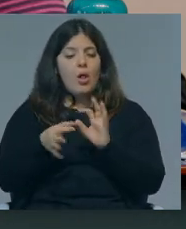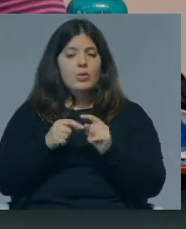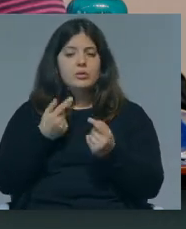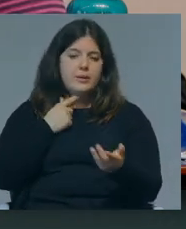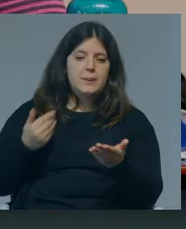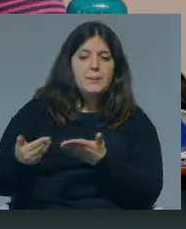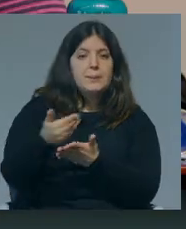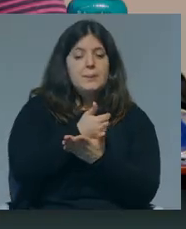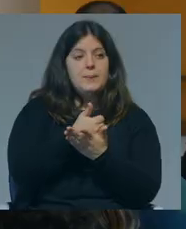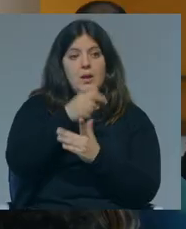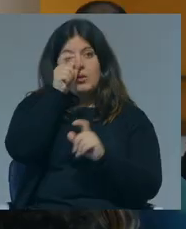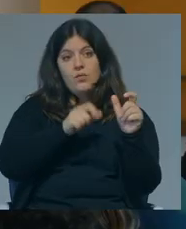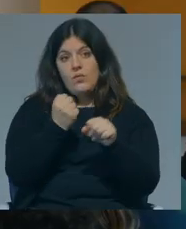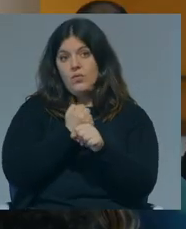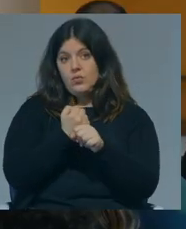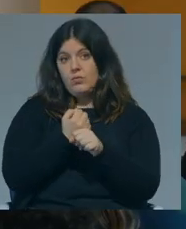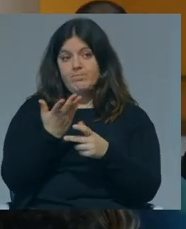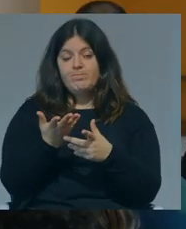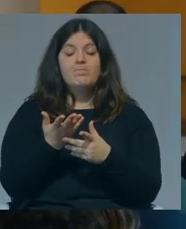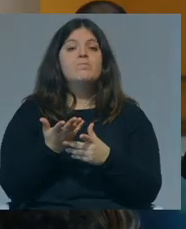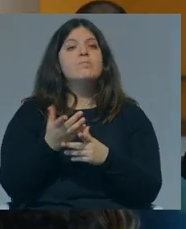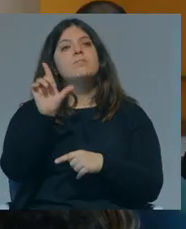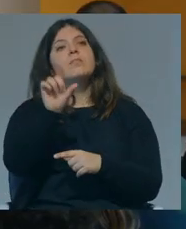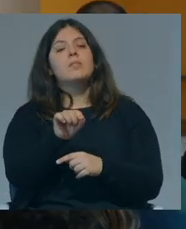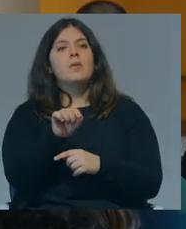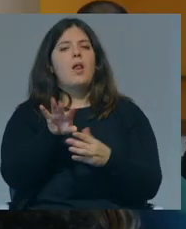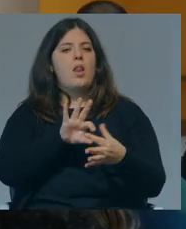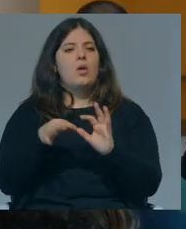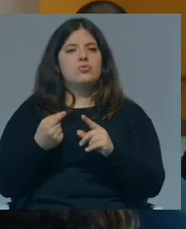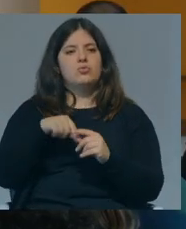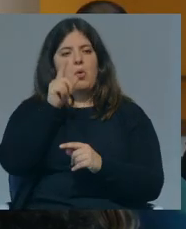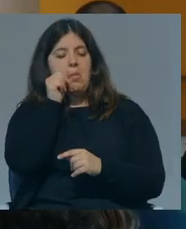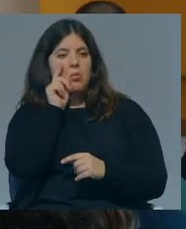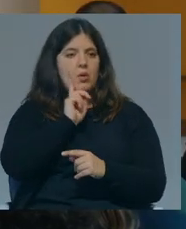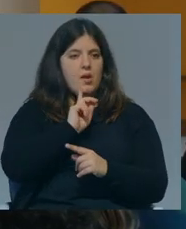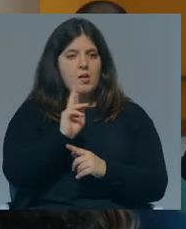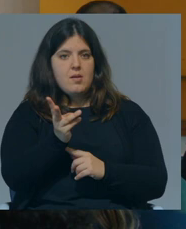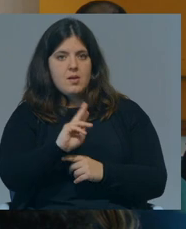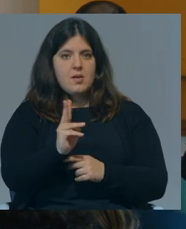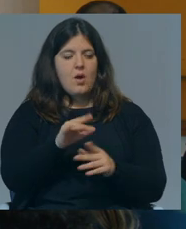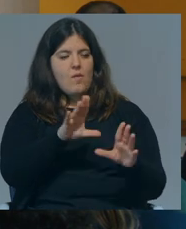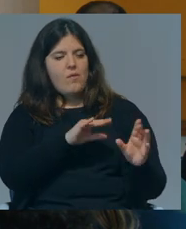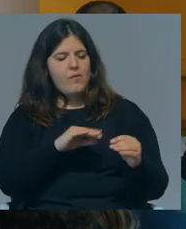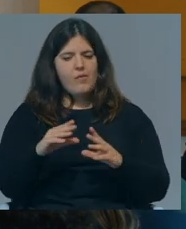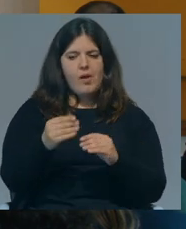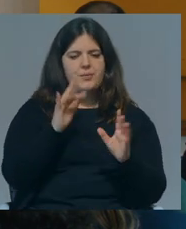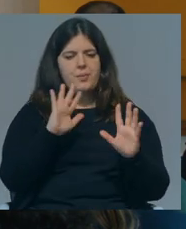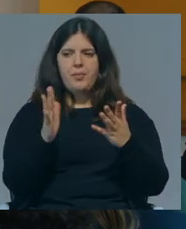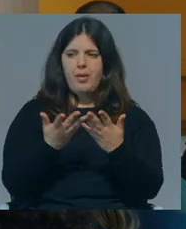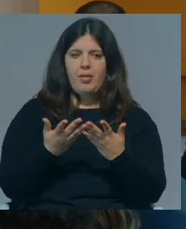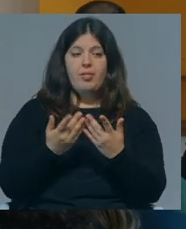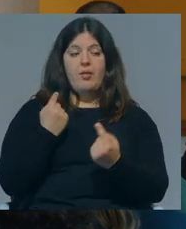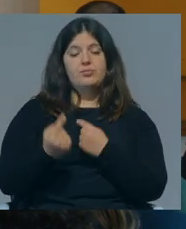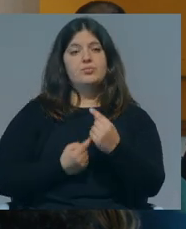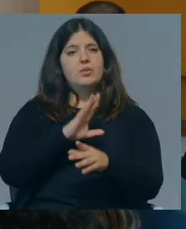recrutamento são muito... Enfim, têm lógicas de género, não é? Do tipo de conversa, do tipo de ambiente, etc.